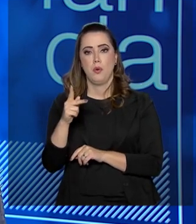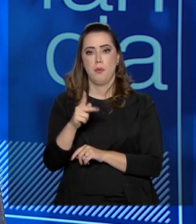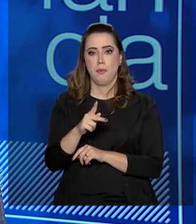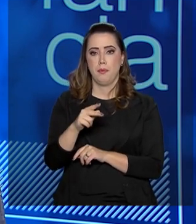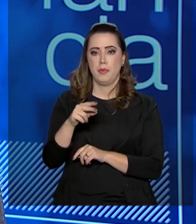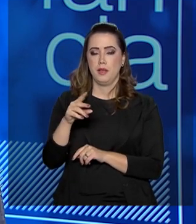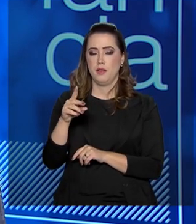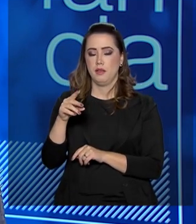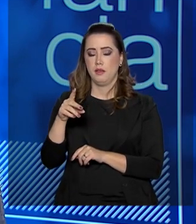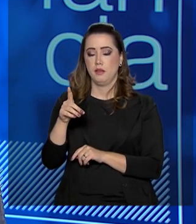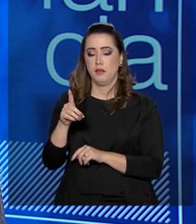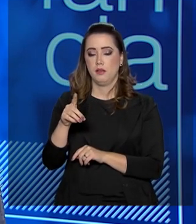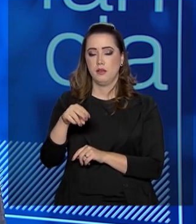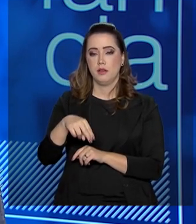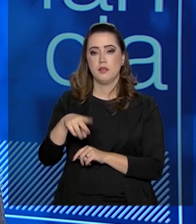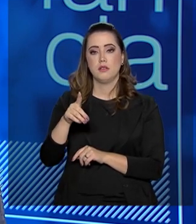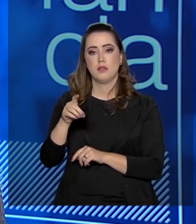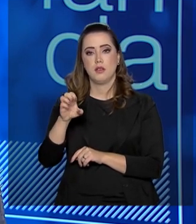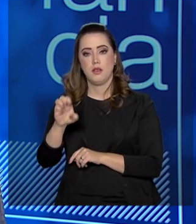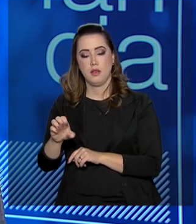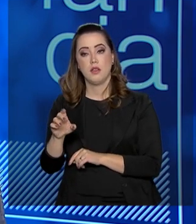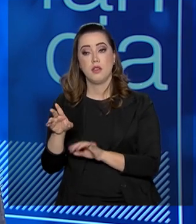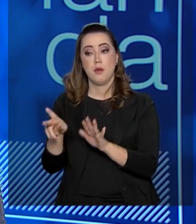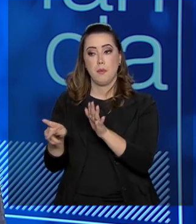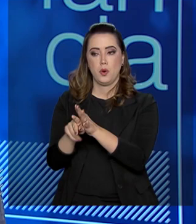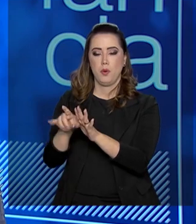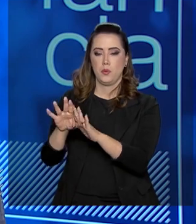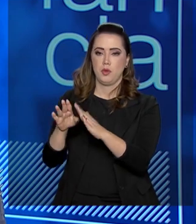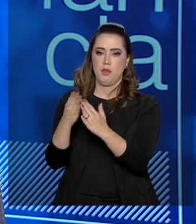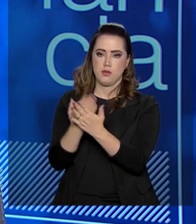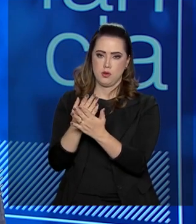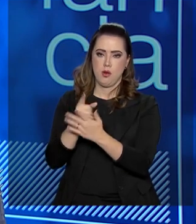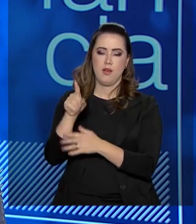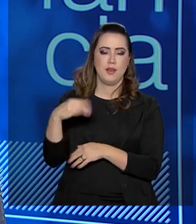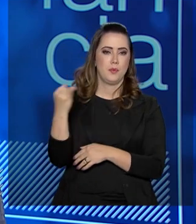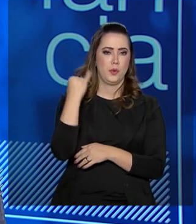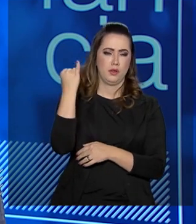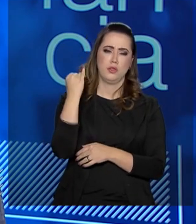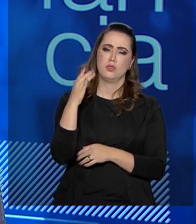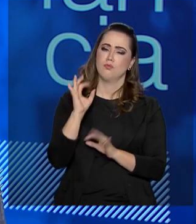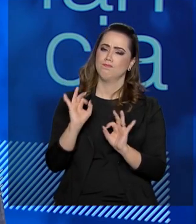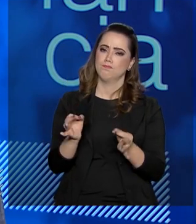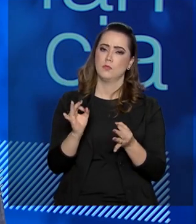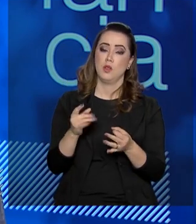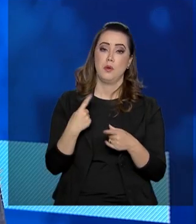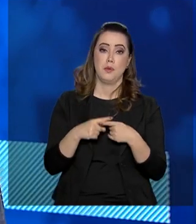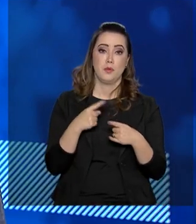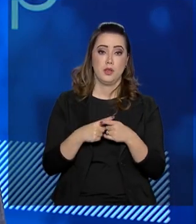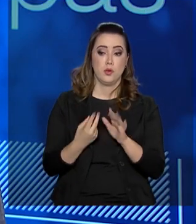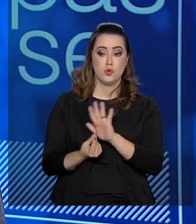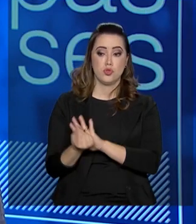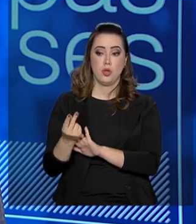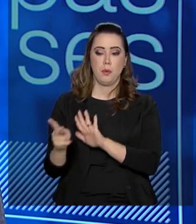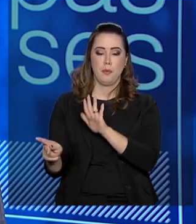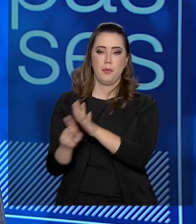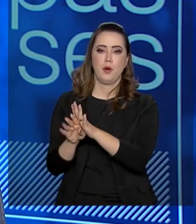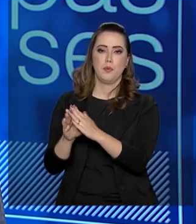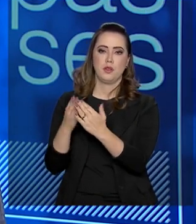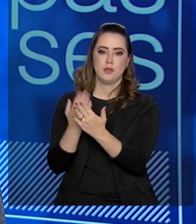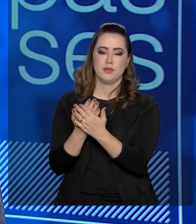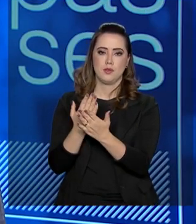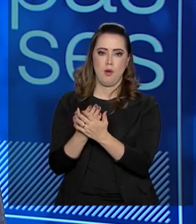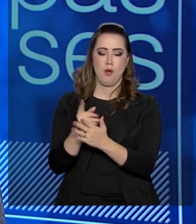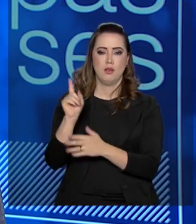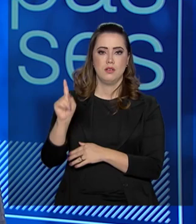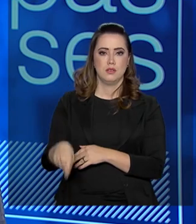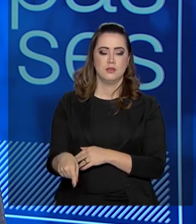são programas de extrema importância para o FNDE. O primeiro aspecto é que o Programa de Dinheiro Direto na Escola é